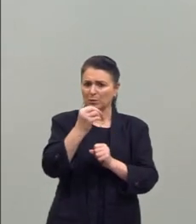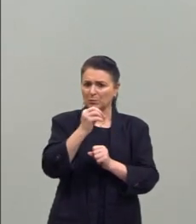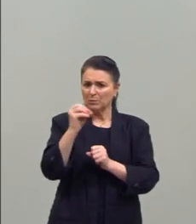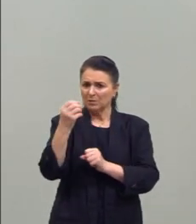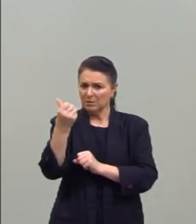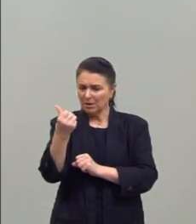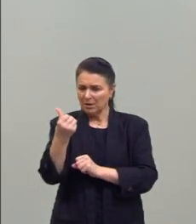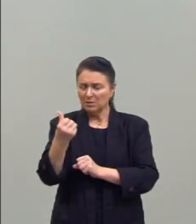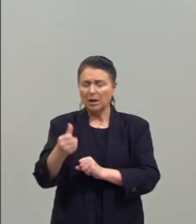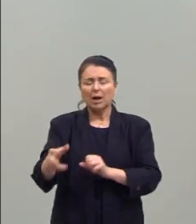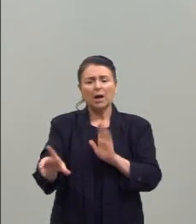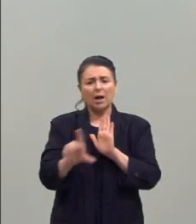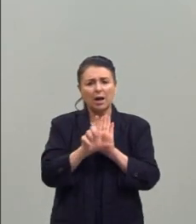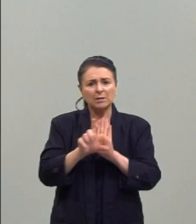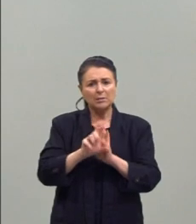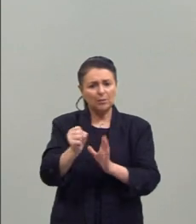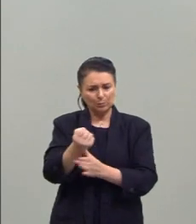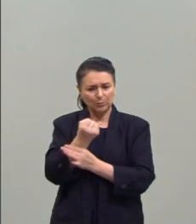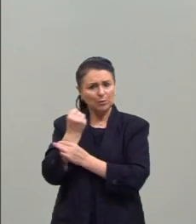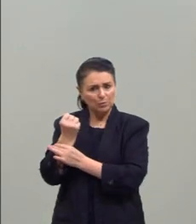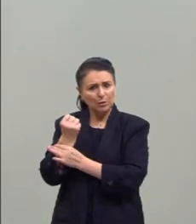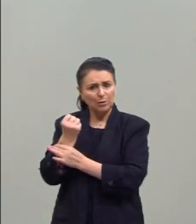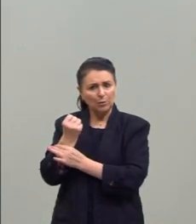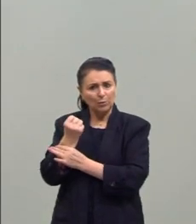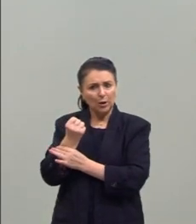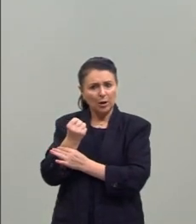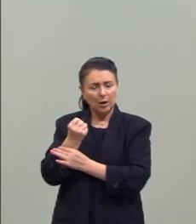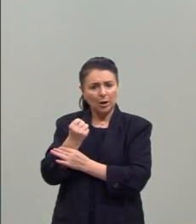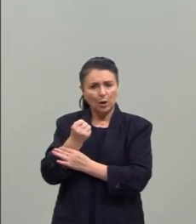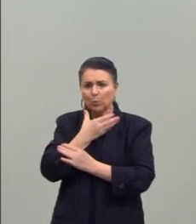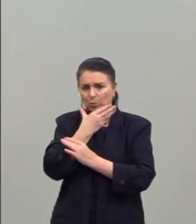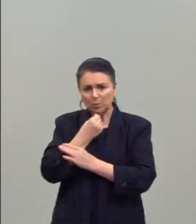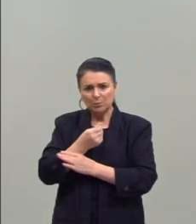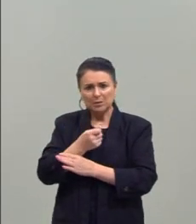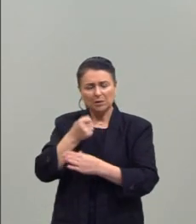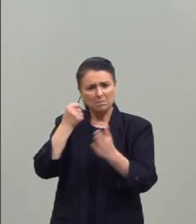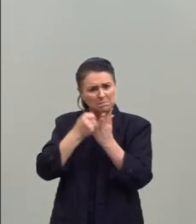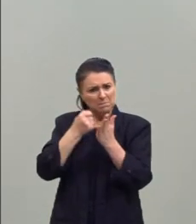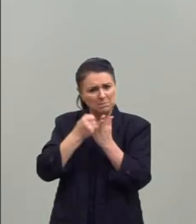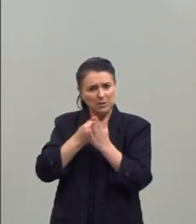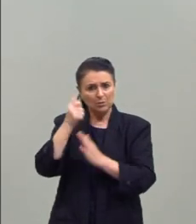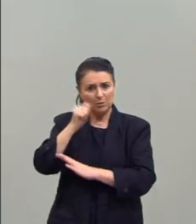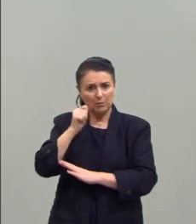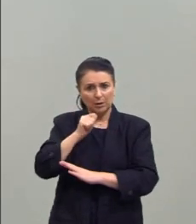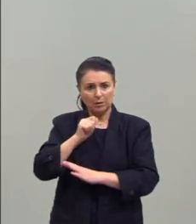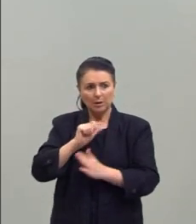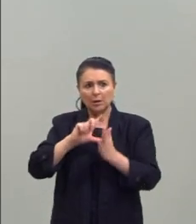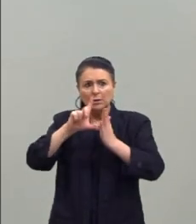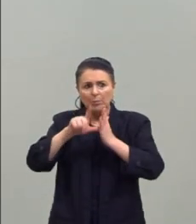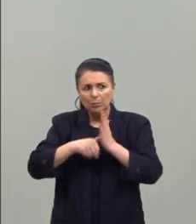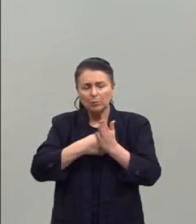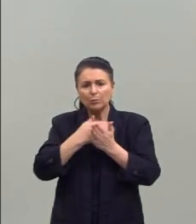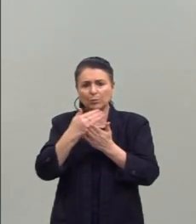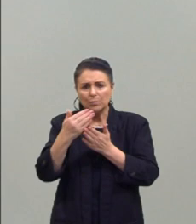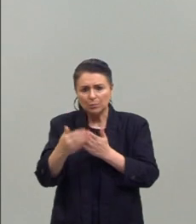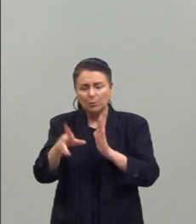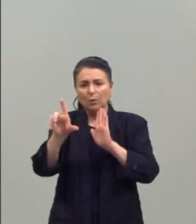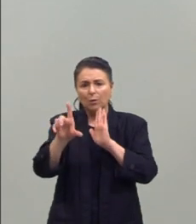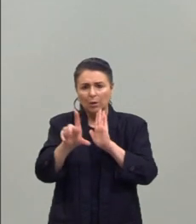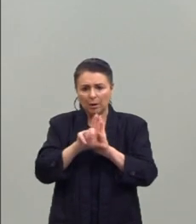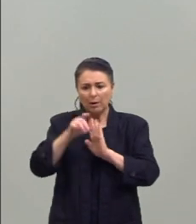leis protegiam os agressores de mulheres. E foi só aí, pouquíssimo tempo atrás, que começou a ter uma lei que